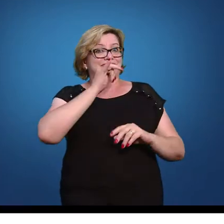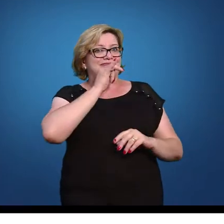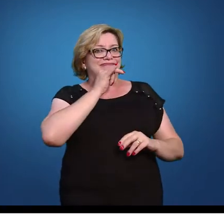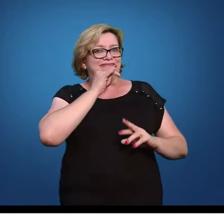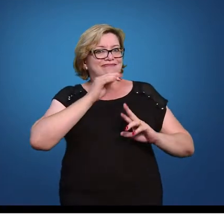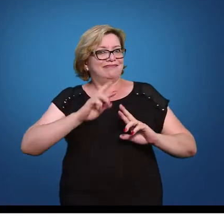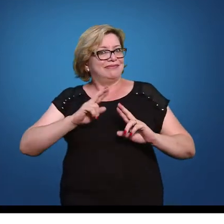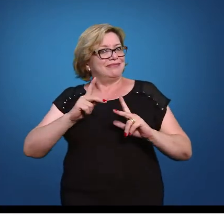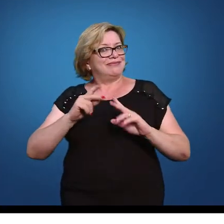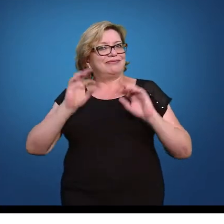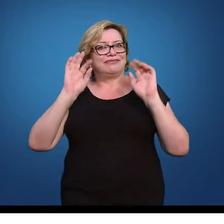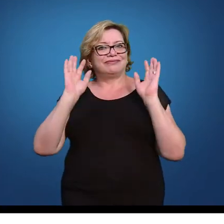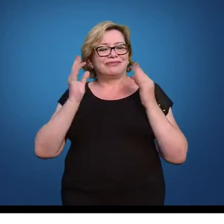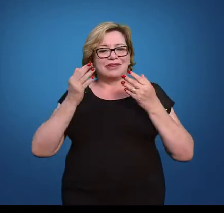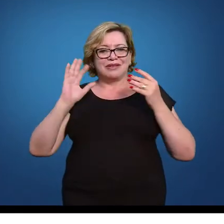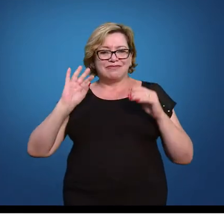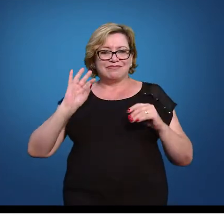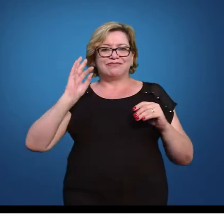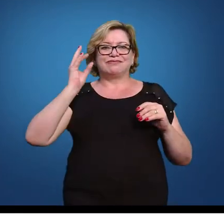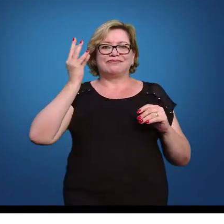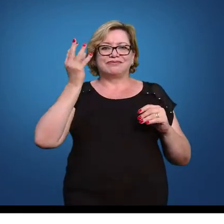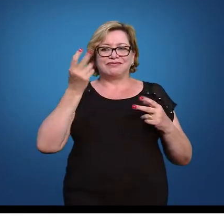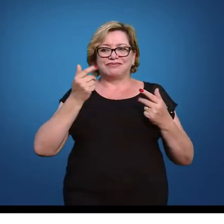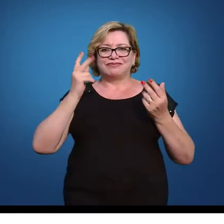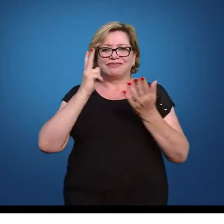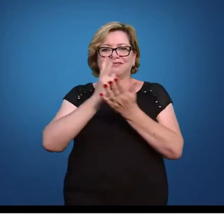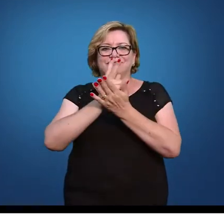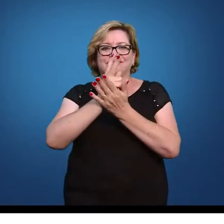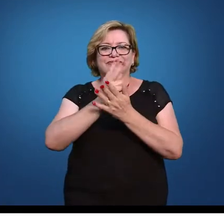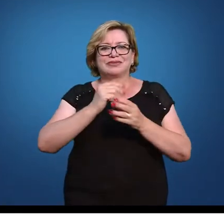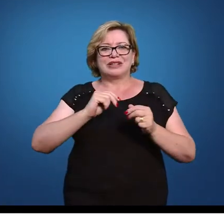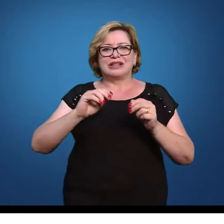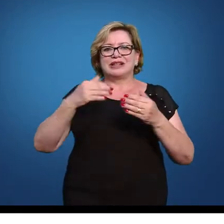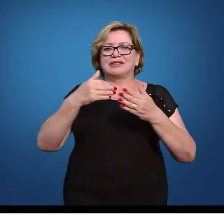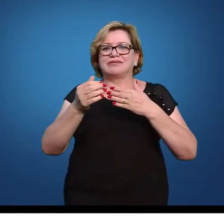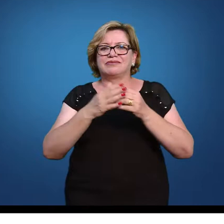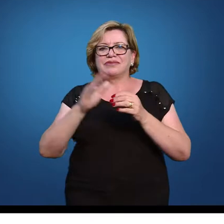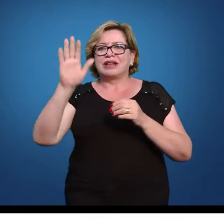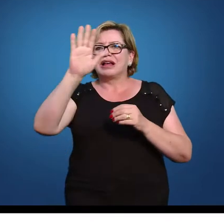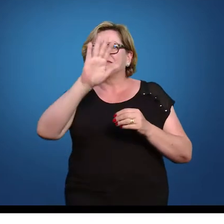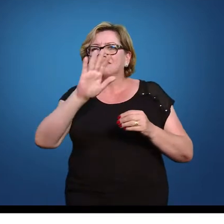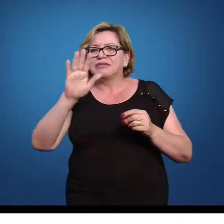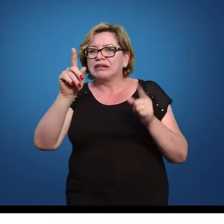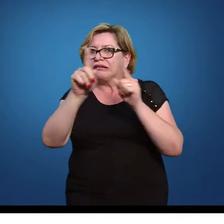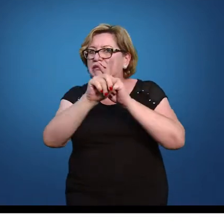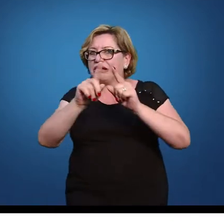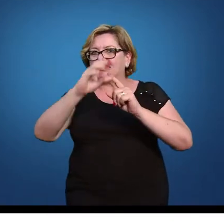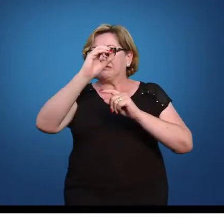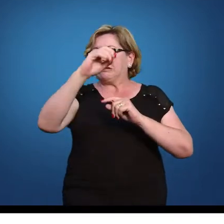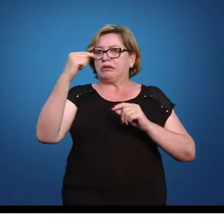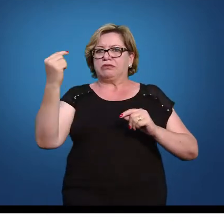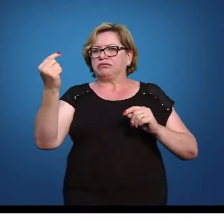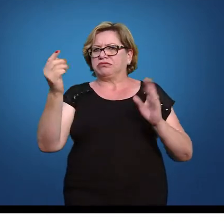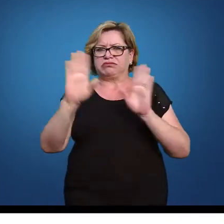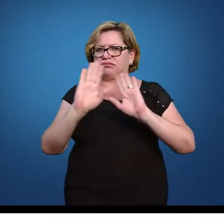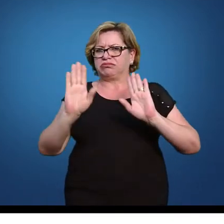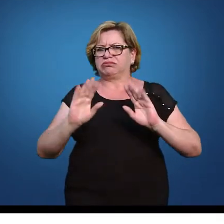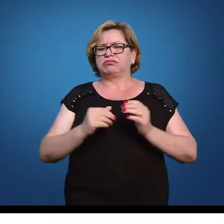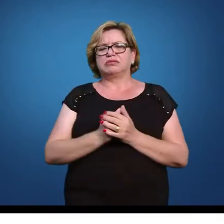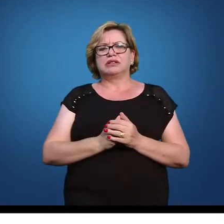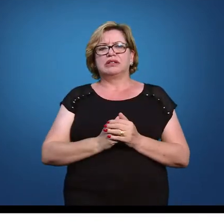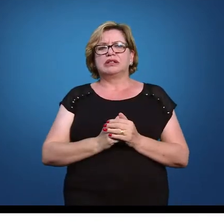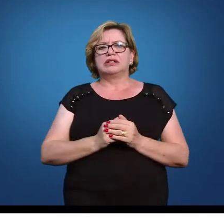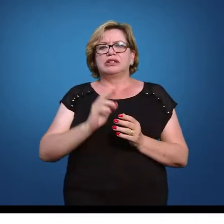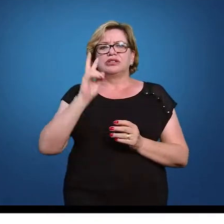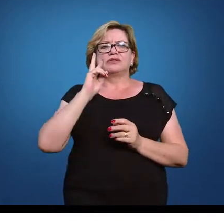exemplo que é mais comum, obviamente, você trabalhar independente de que área ou setor que a média não seja exatamente 0 e desvio padrão